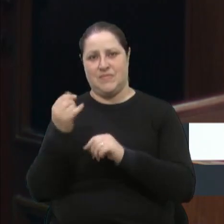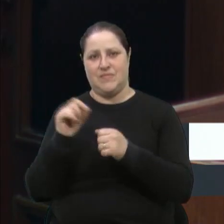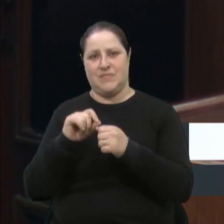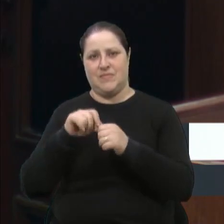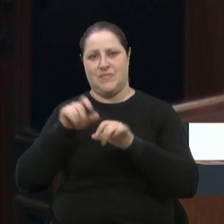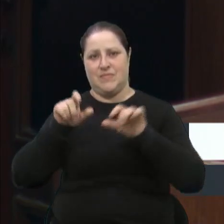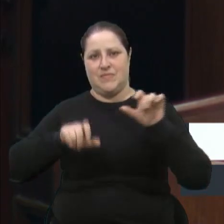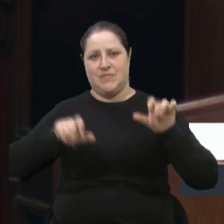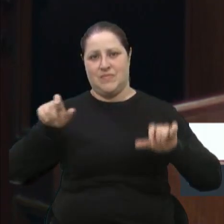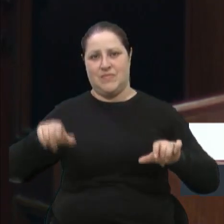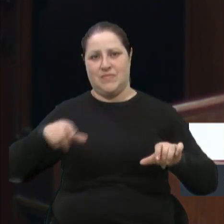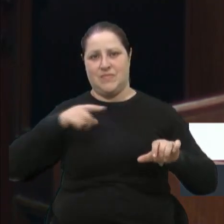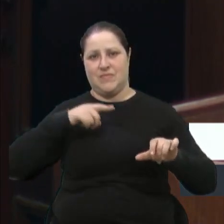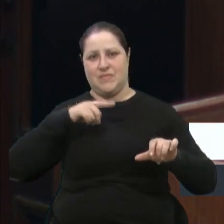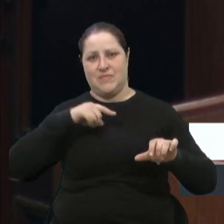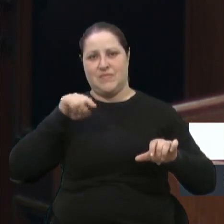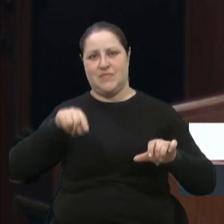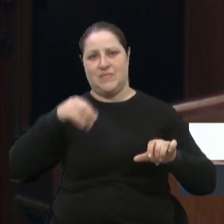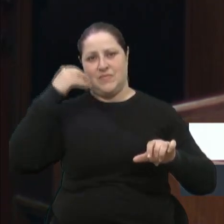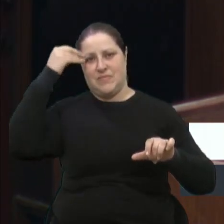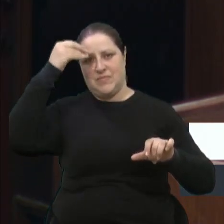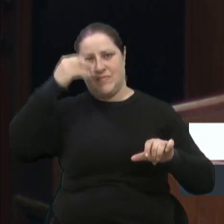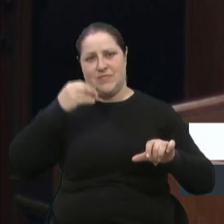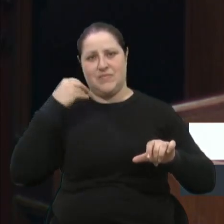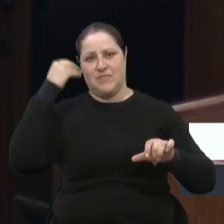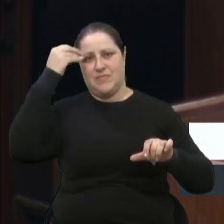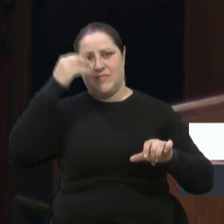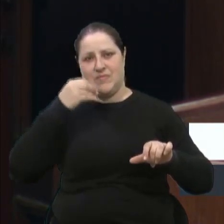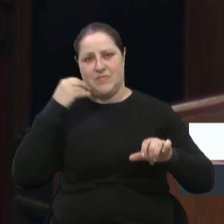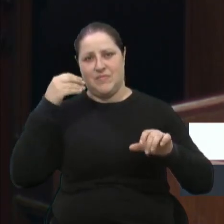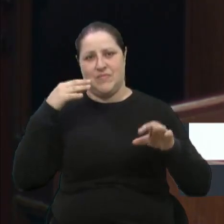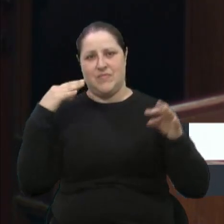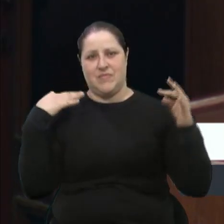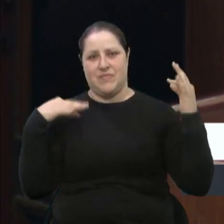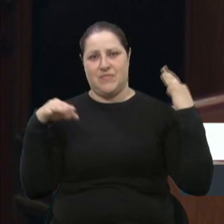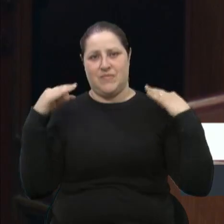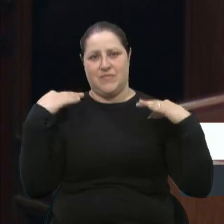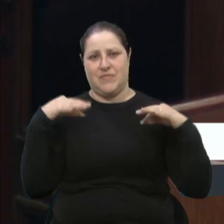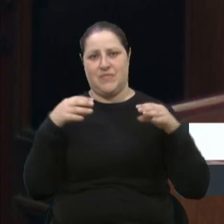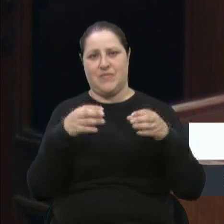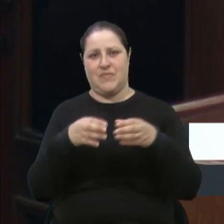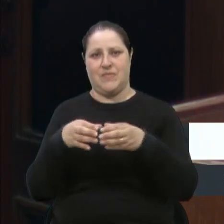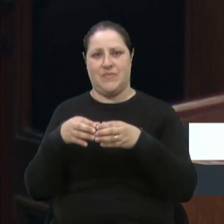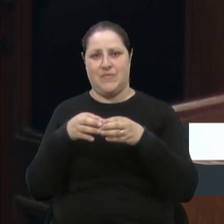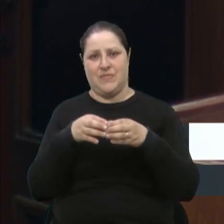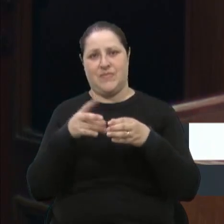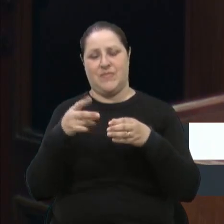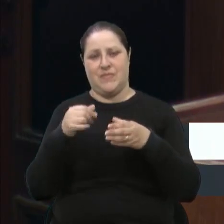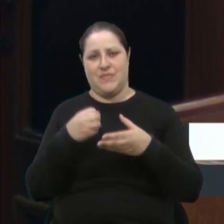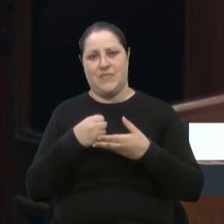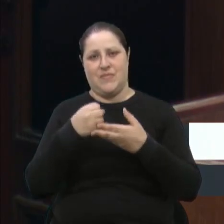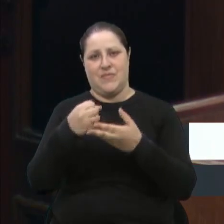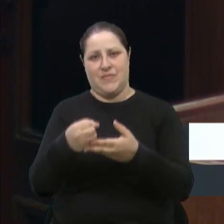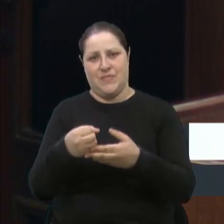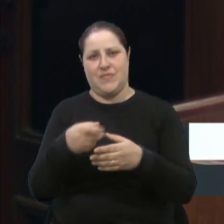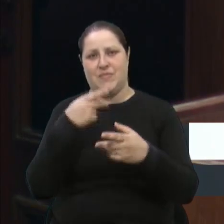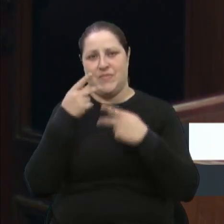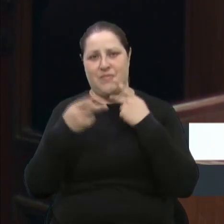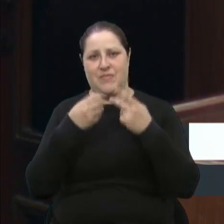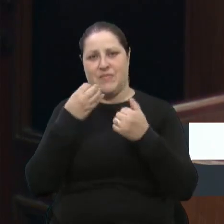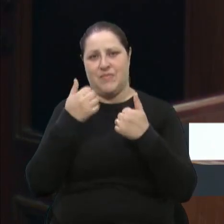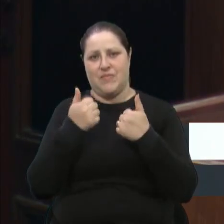pessoas tenham esta experiência turística que certamente vão levar e vão falar bem e a gente vai